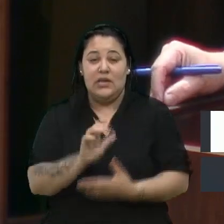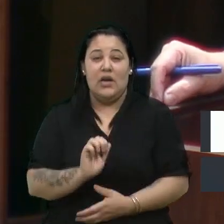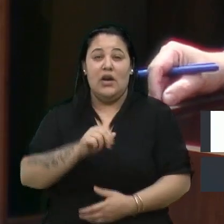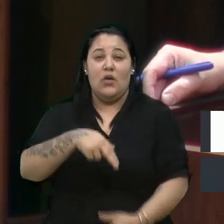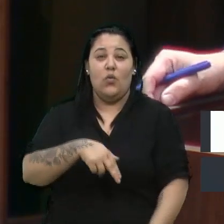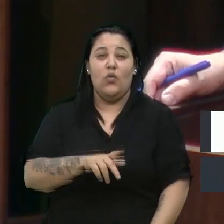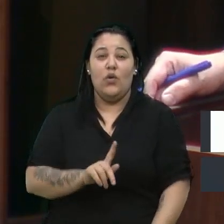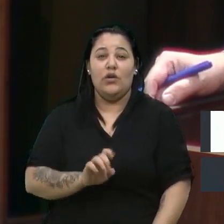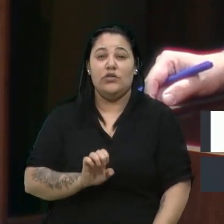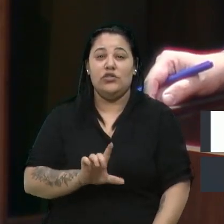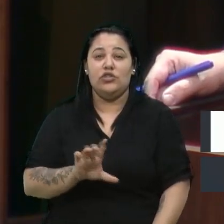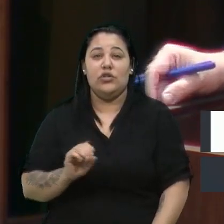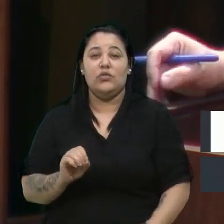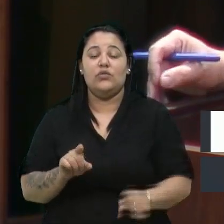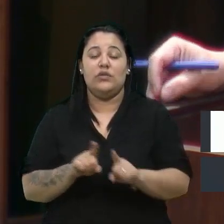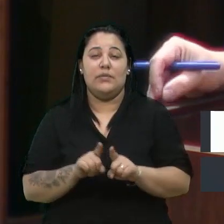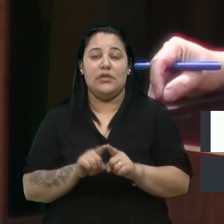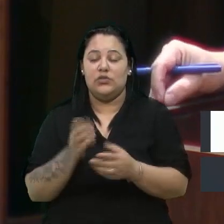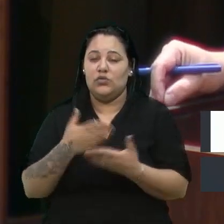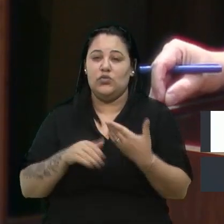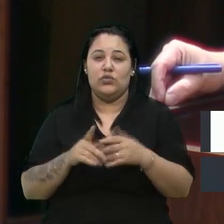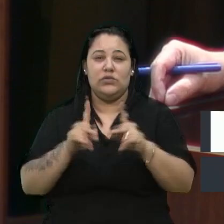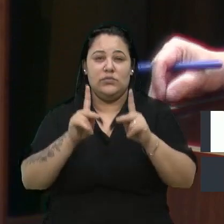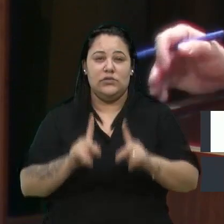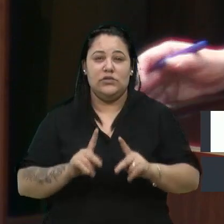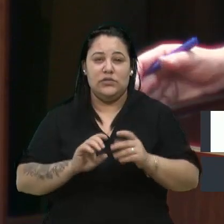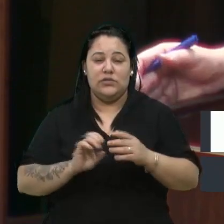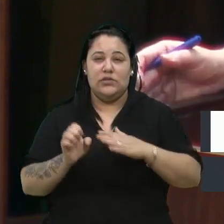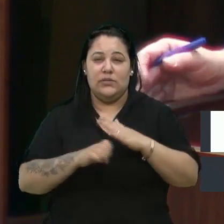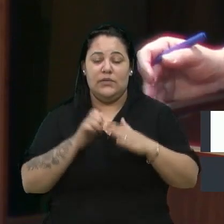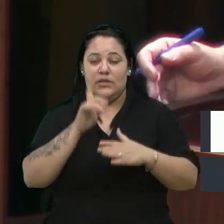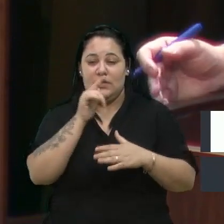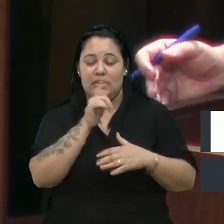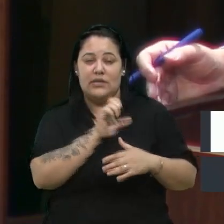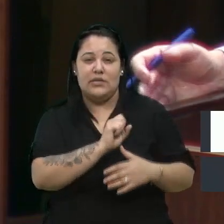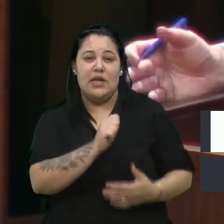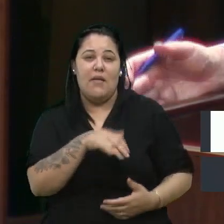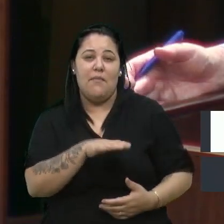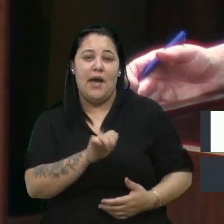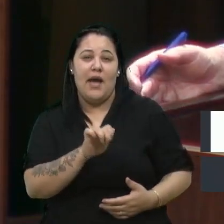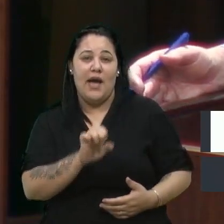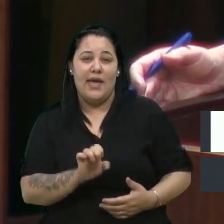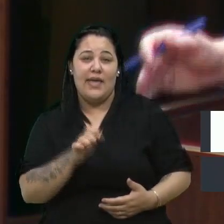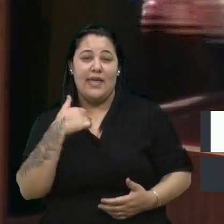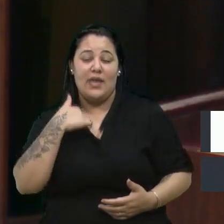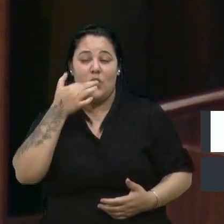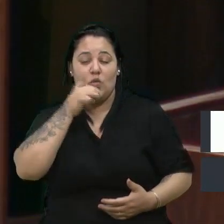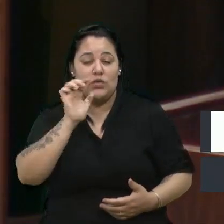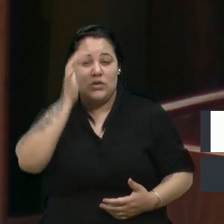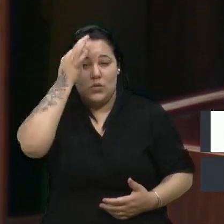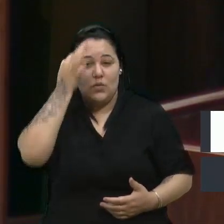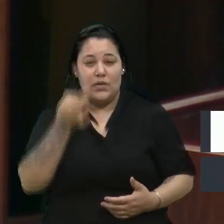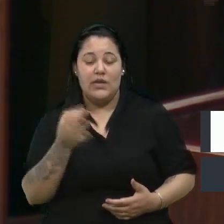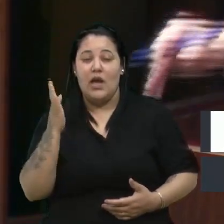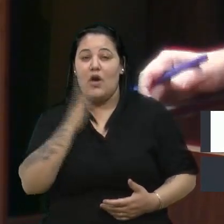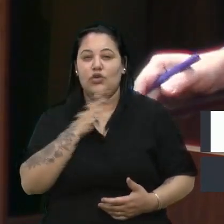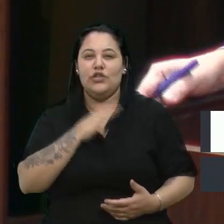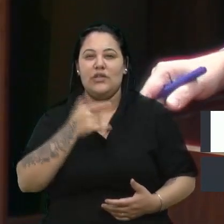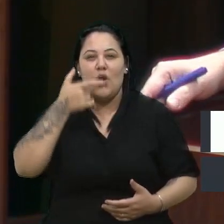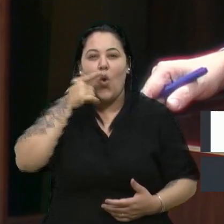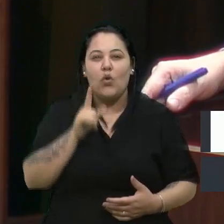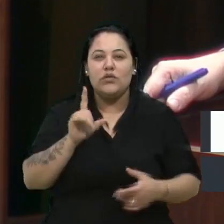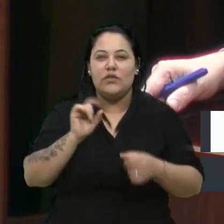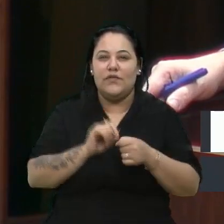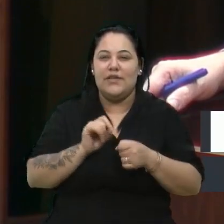ao Melete, também todo o pessoal do Samai, que entendeu a, vamos dizer, a urgência, e conseguiu fazer